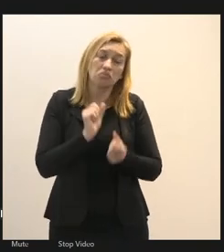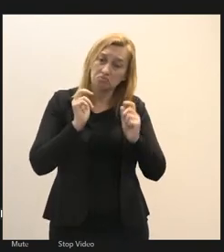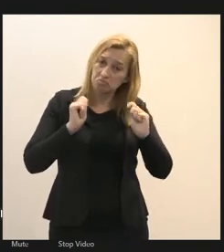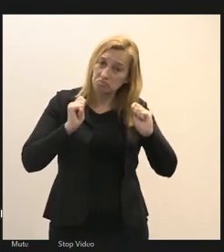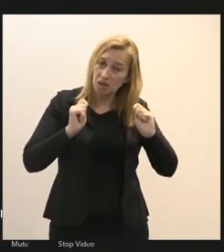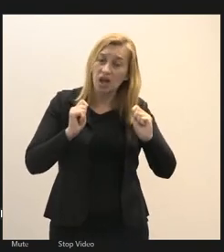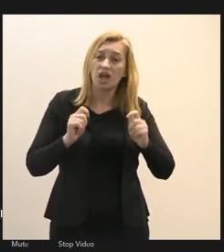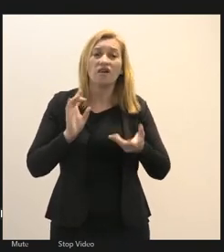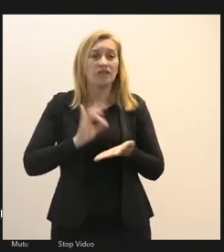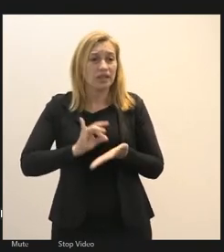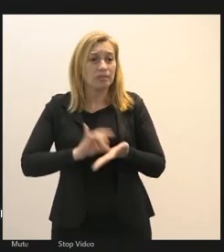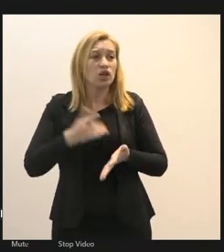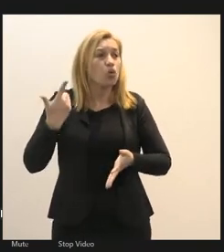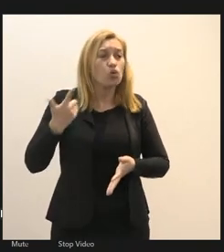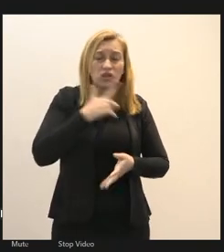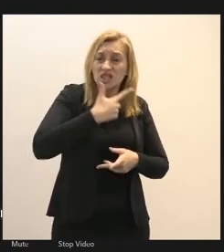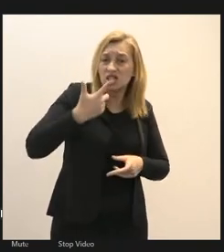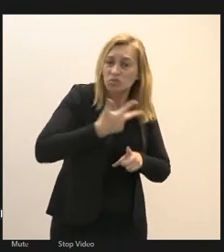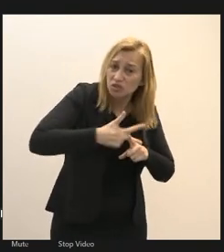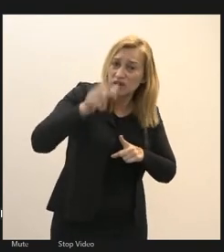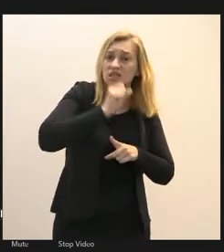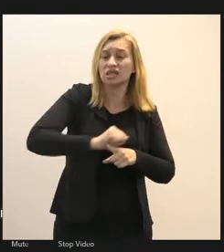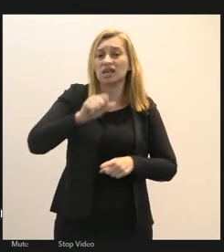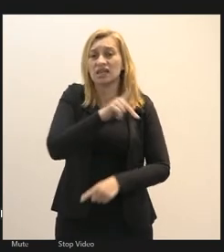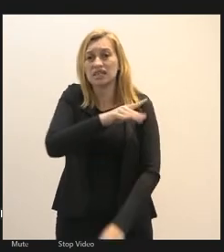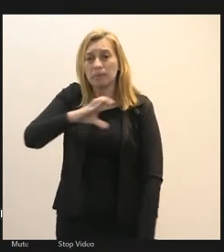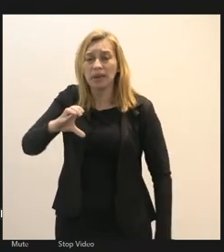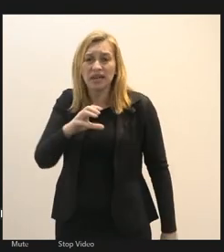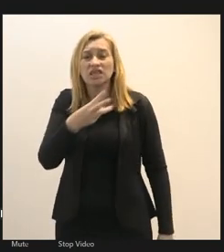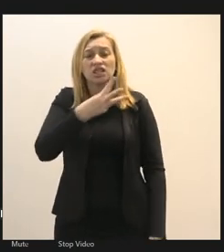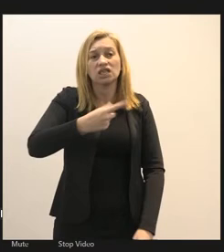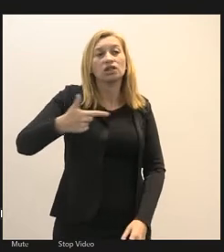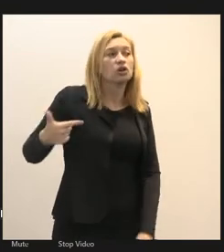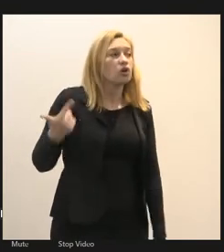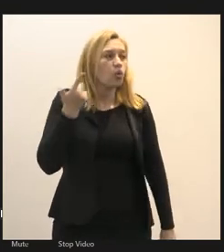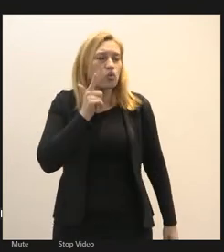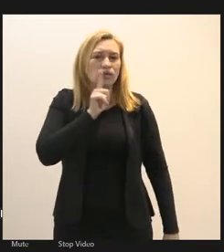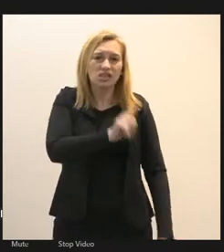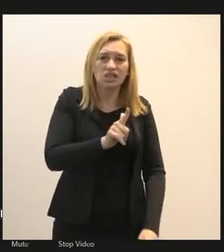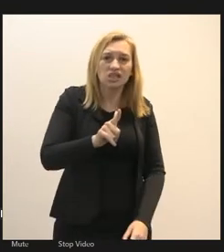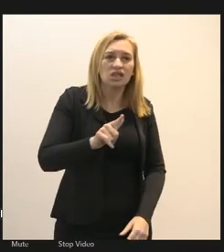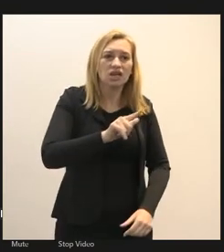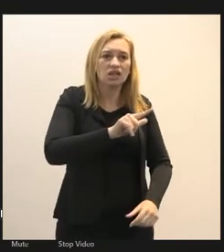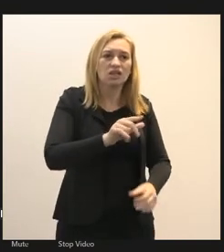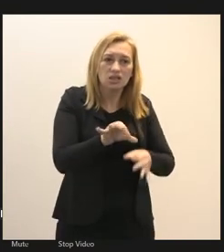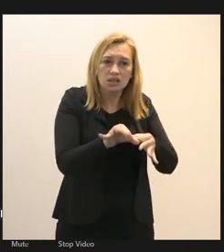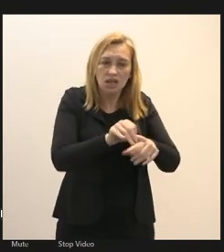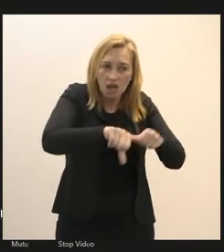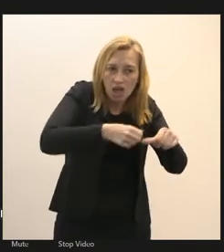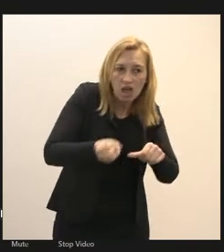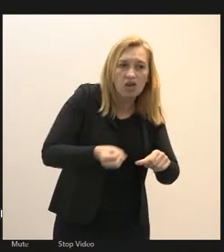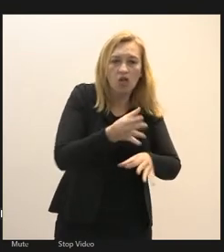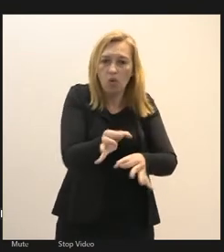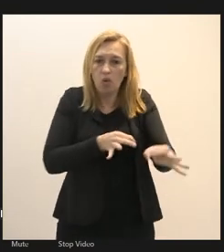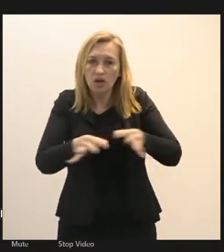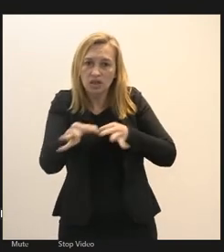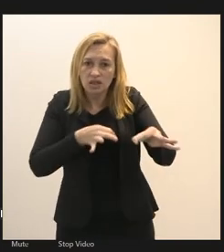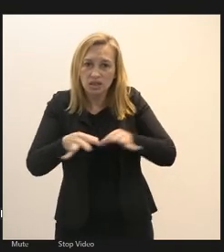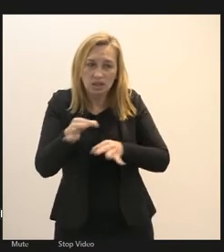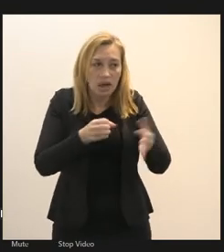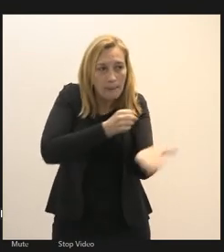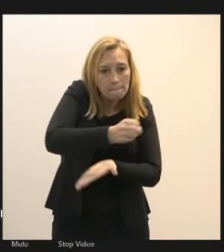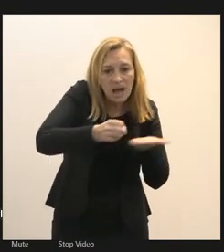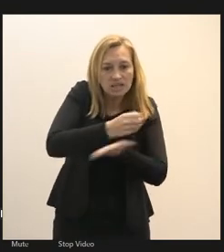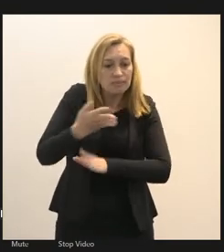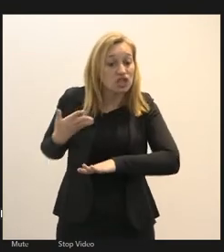que a gente consiga vencer essa PEC 32 que a gente consiga se reorganizar pra atuar na base pra